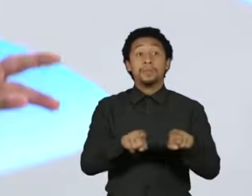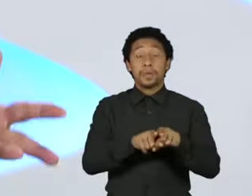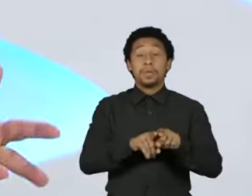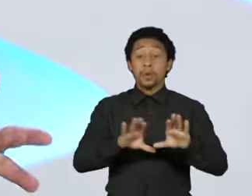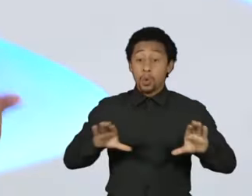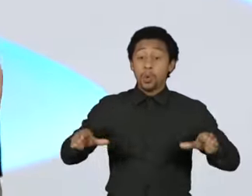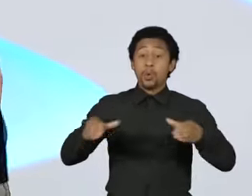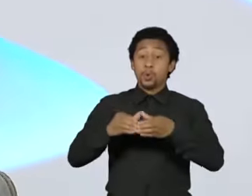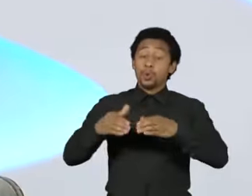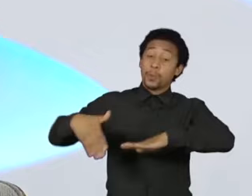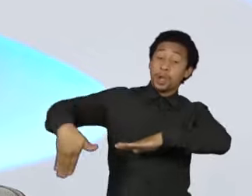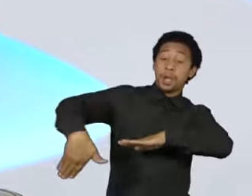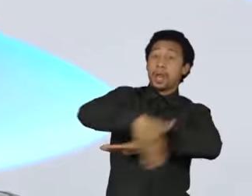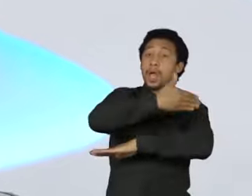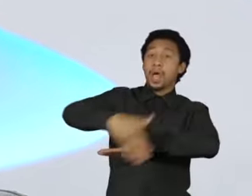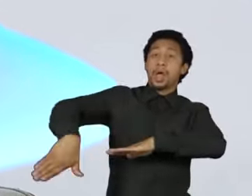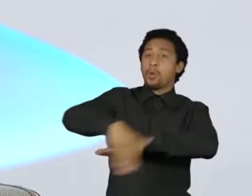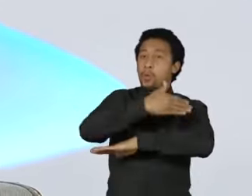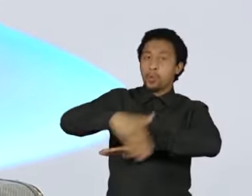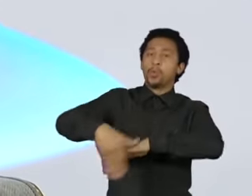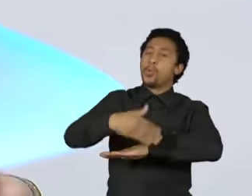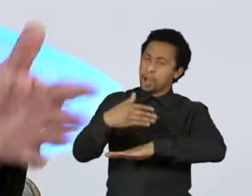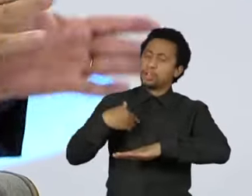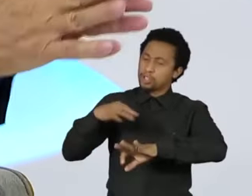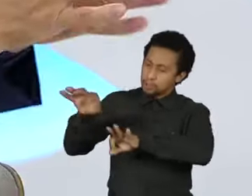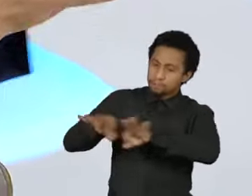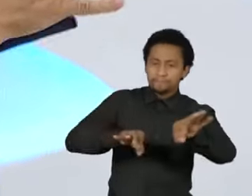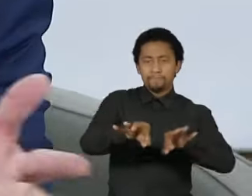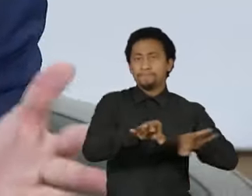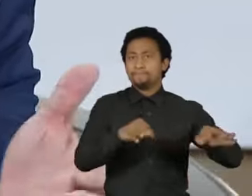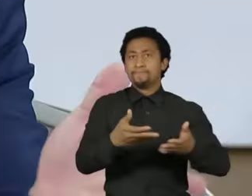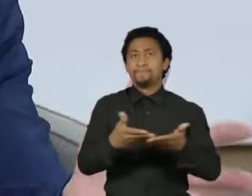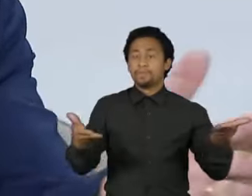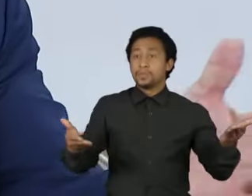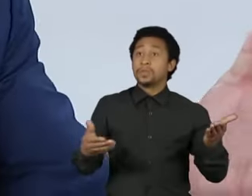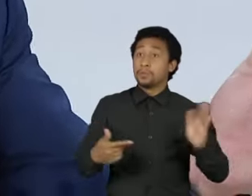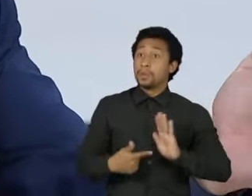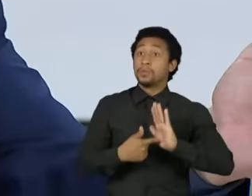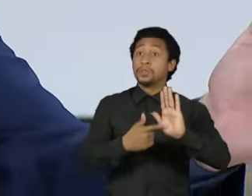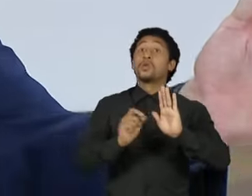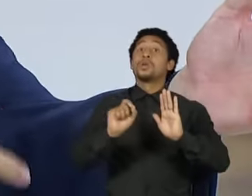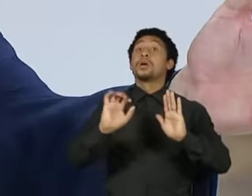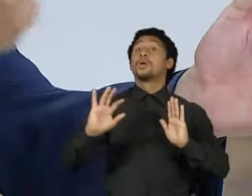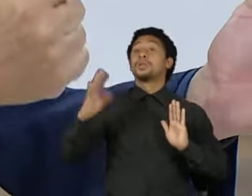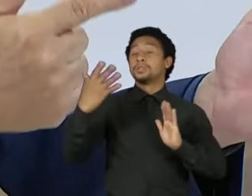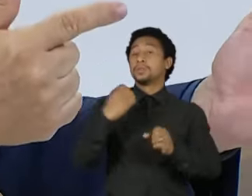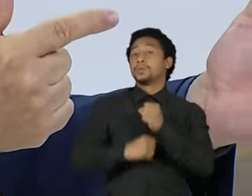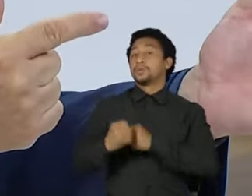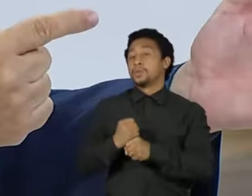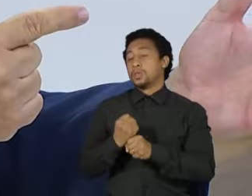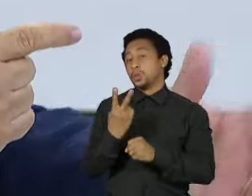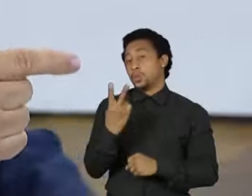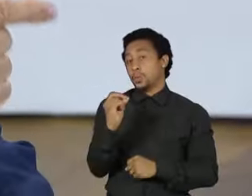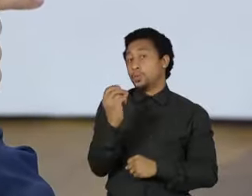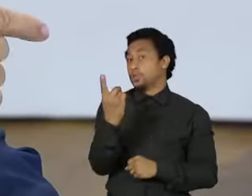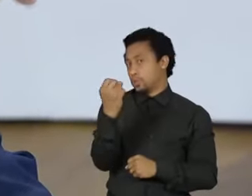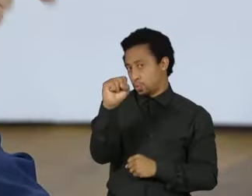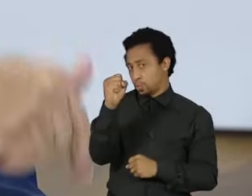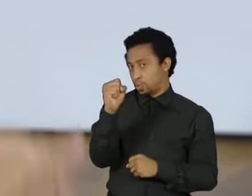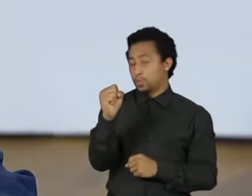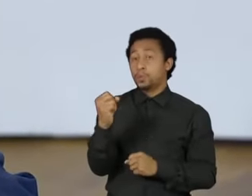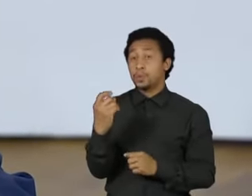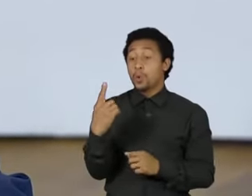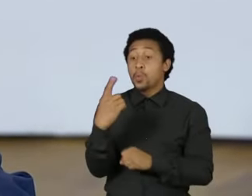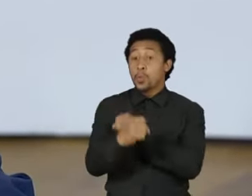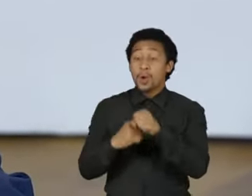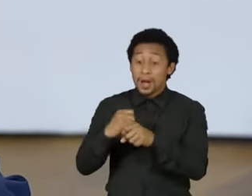produzimos resultado. Aí é pegar o resultado, que eu estou falando aqui, pegar o resultado de 2018. Um ano depois do motim, foi